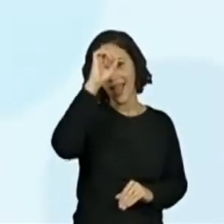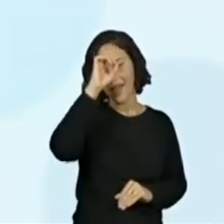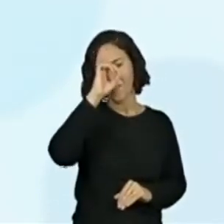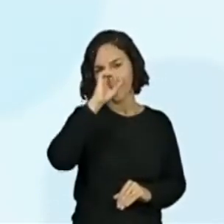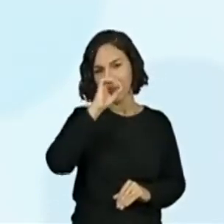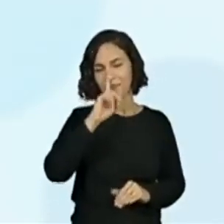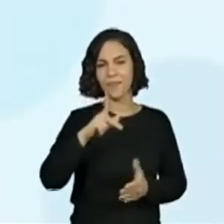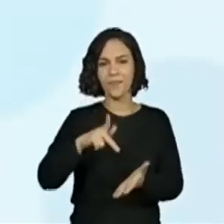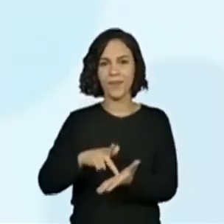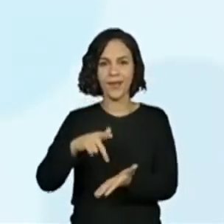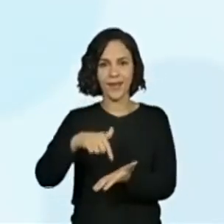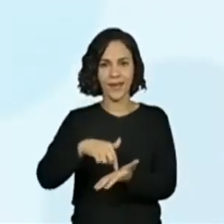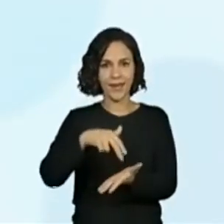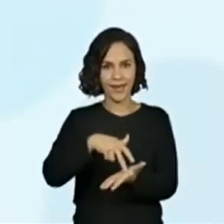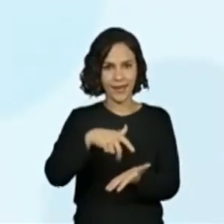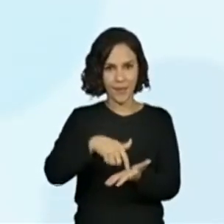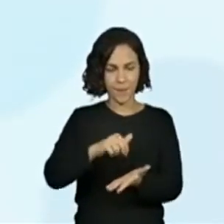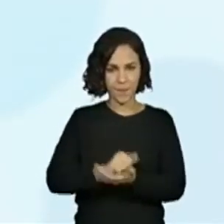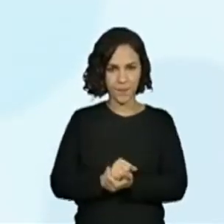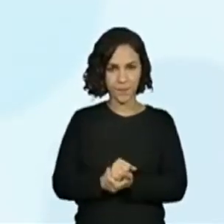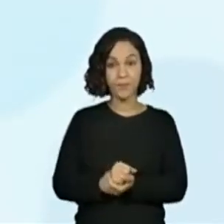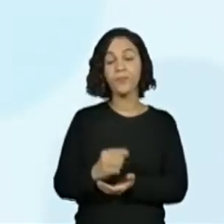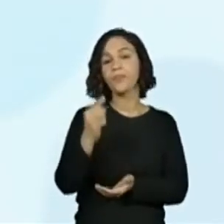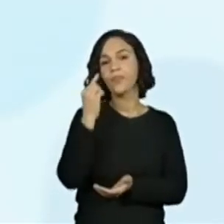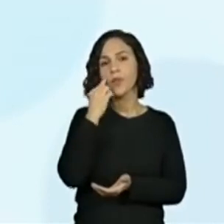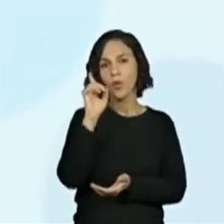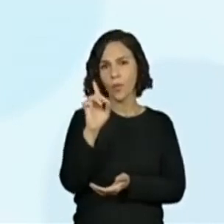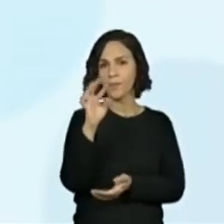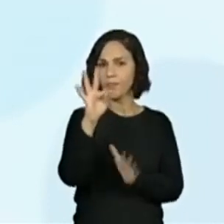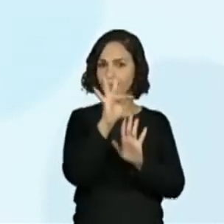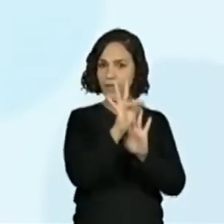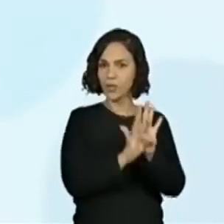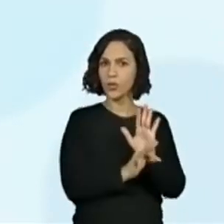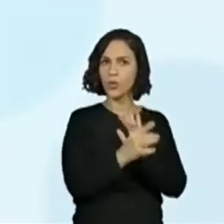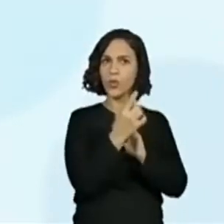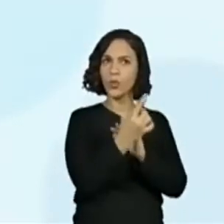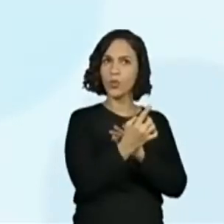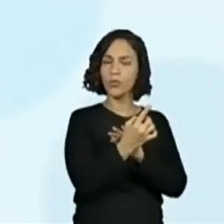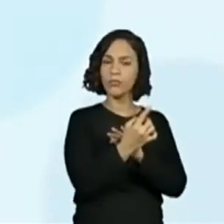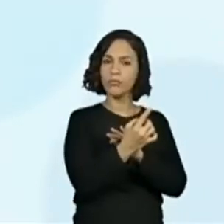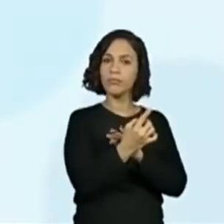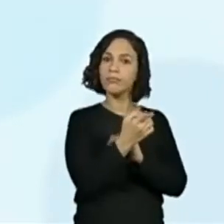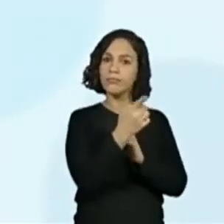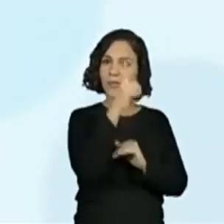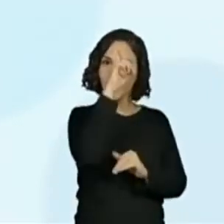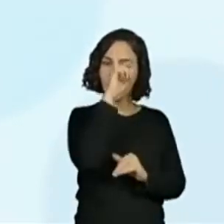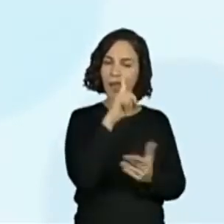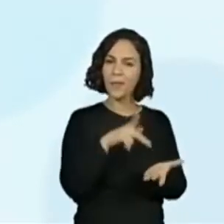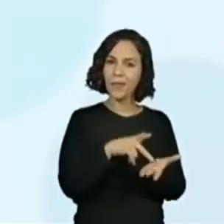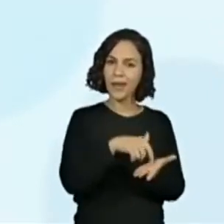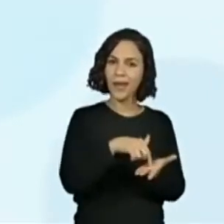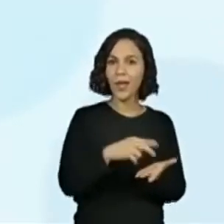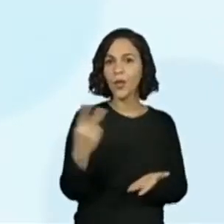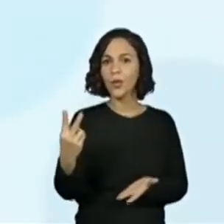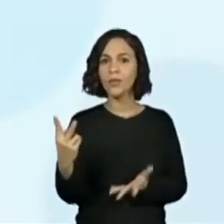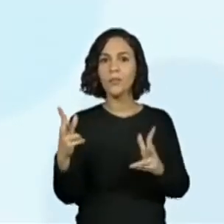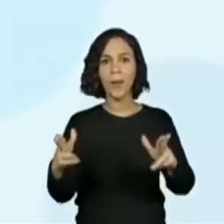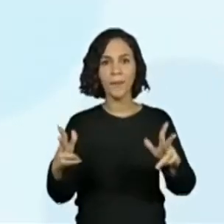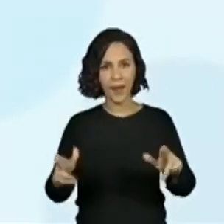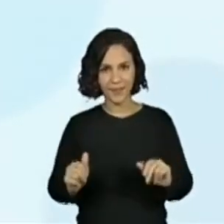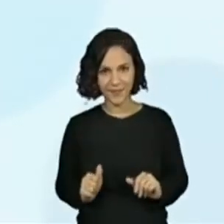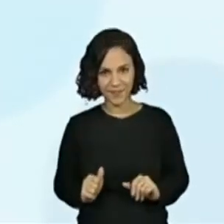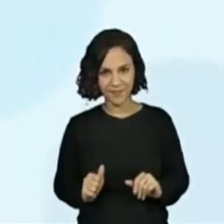Então, olha aqui, texto 1, a amarelinha, texto 2, a amarelinha.